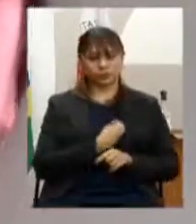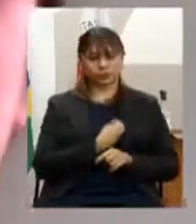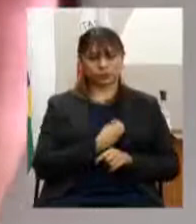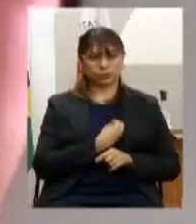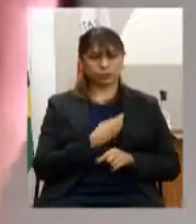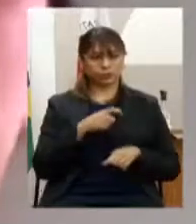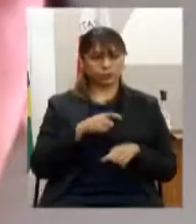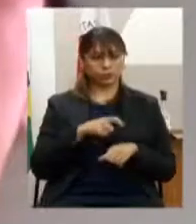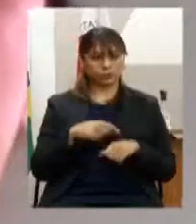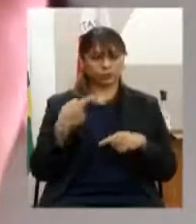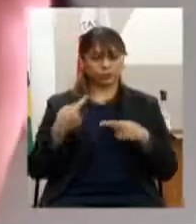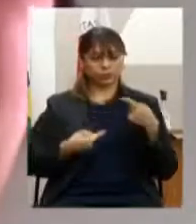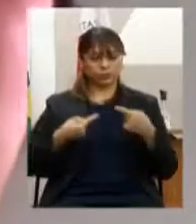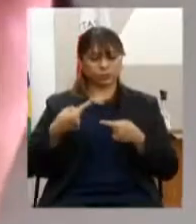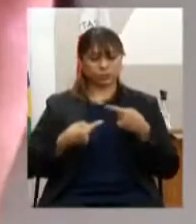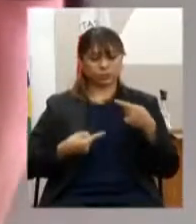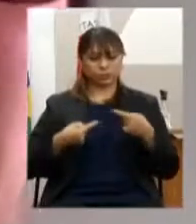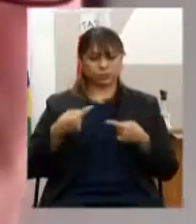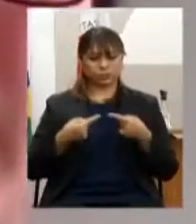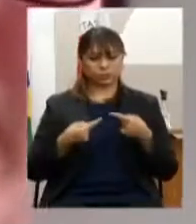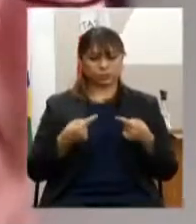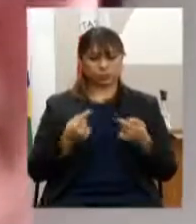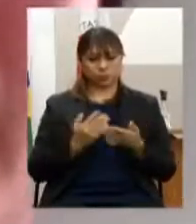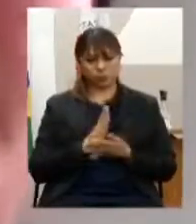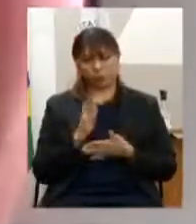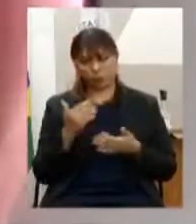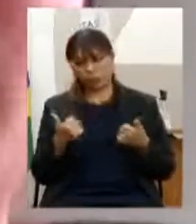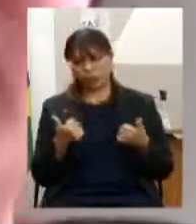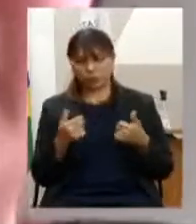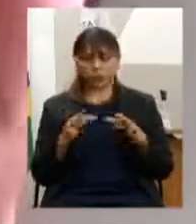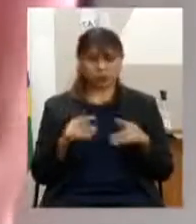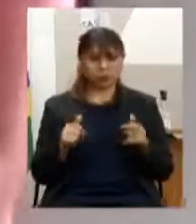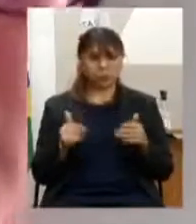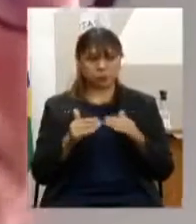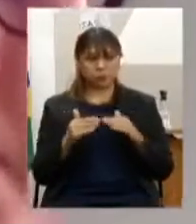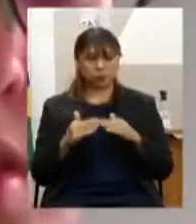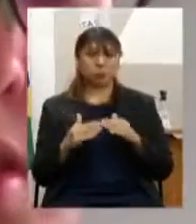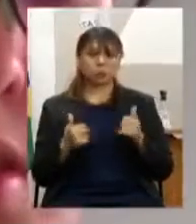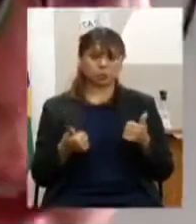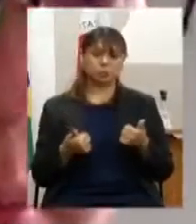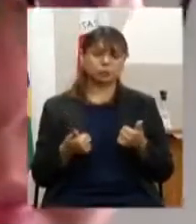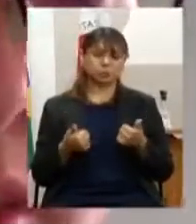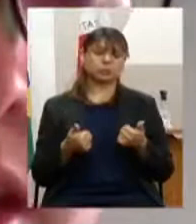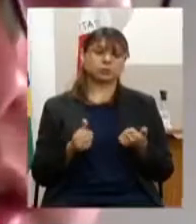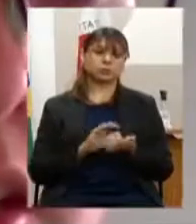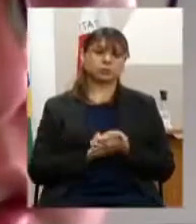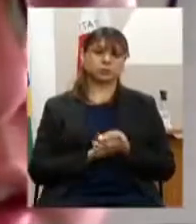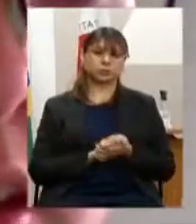aprovaram aprovado amplamente pelos participantes que restaram